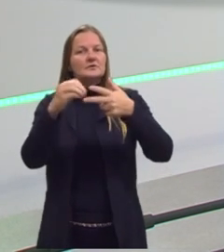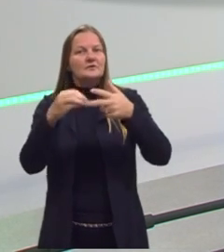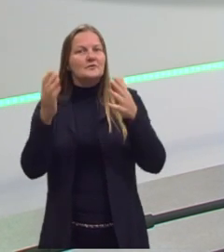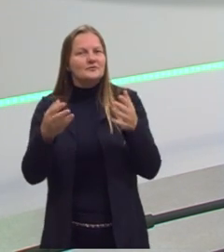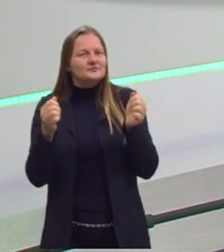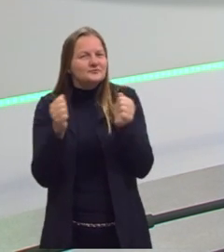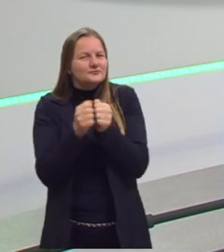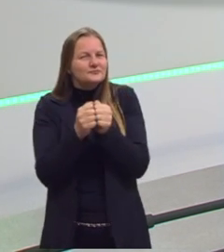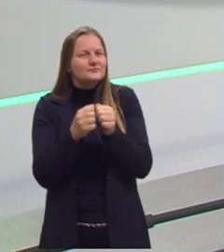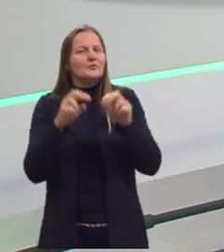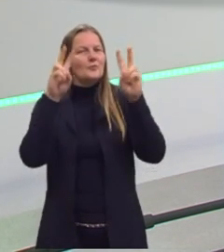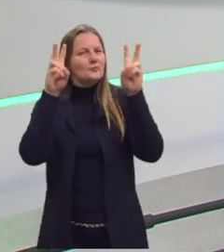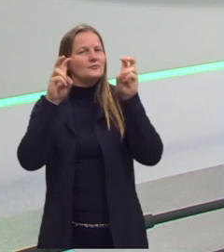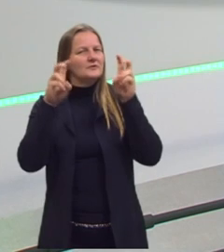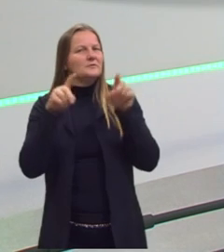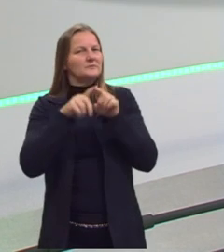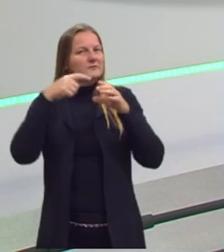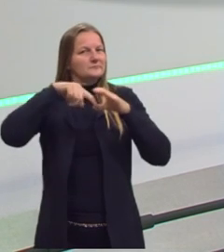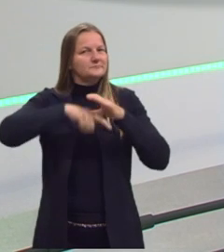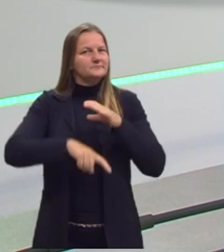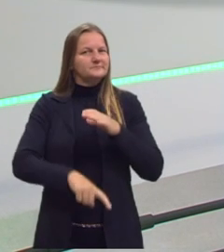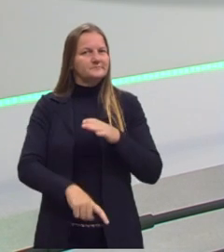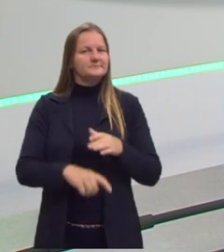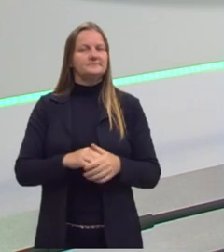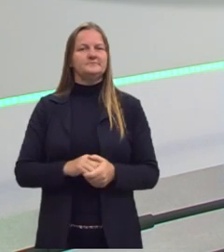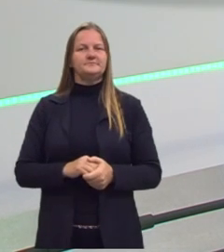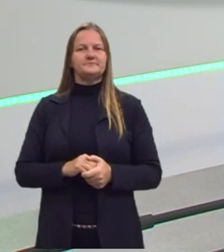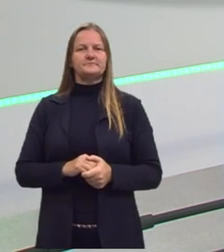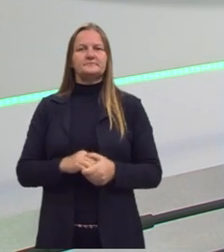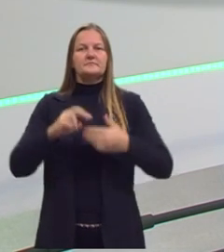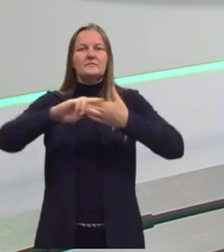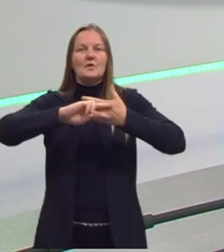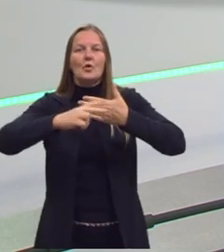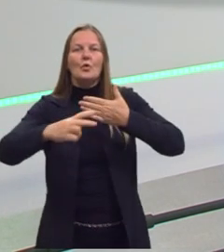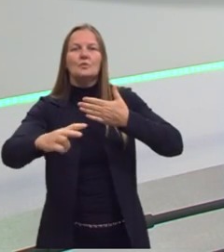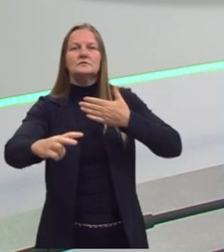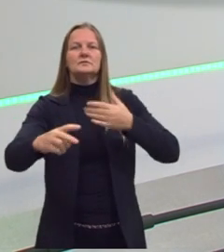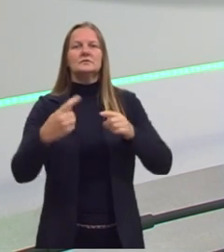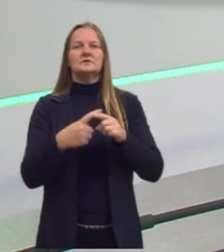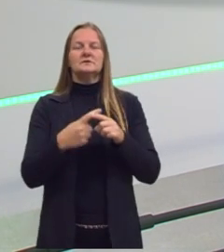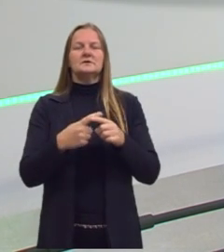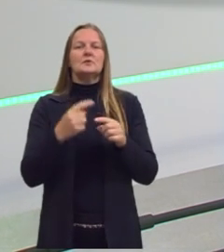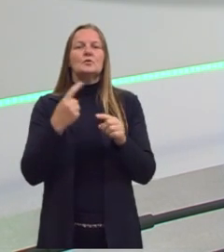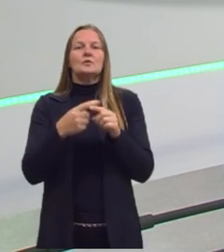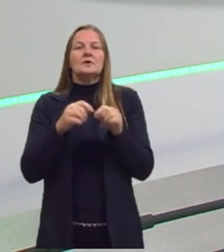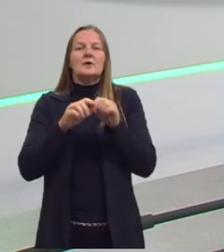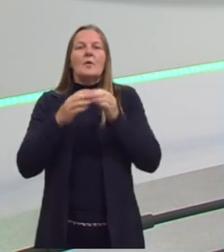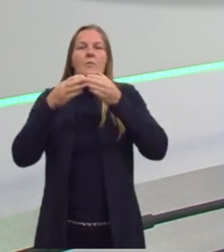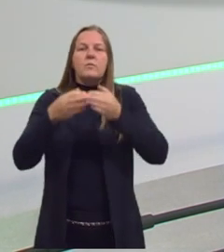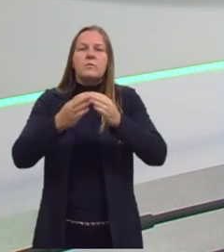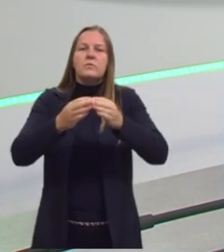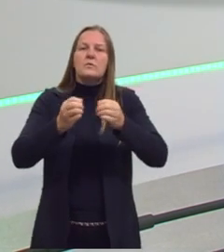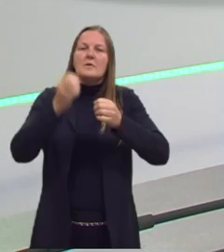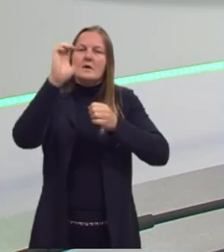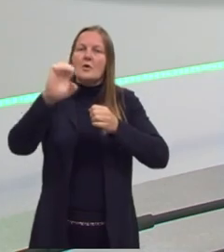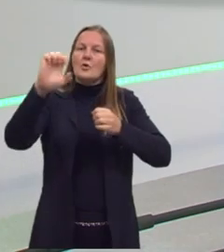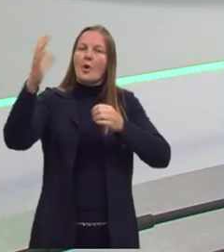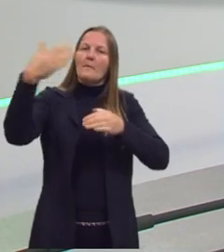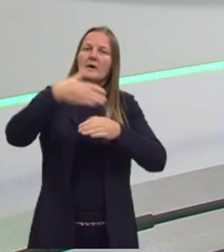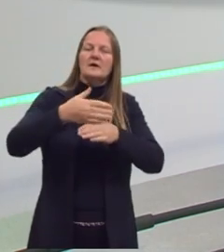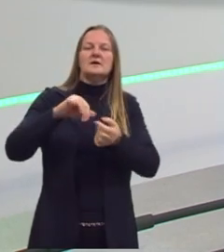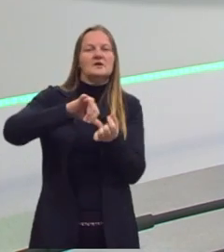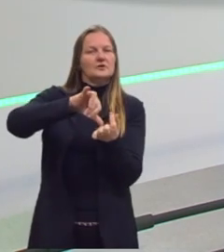hoje vão abordar um pouco mais essa questão das consequências da expansão marítima europeia e do